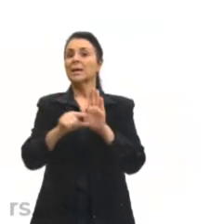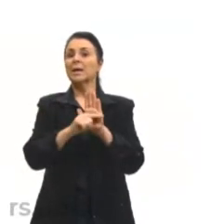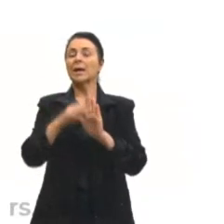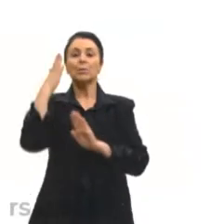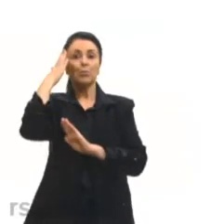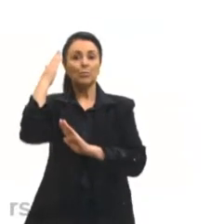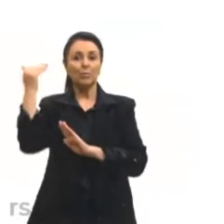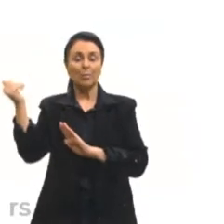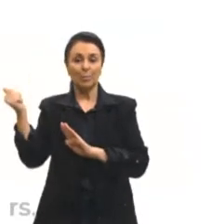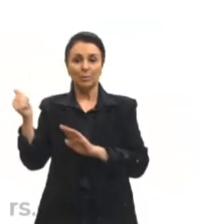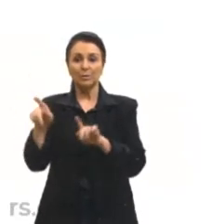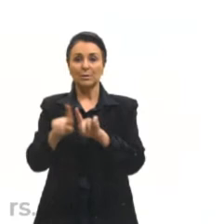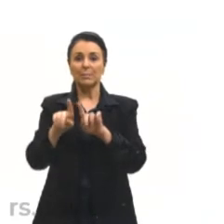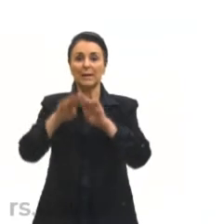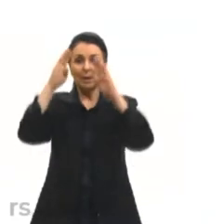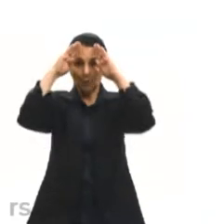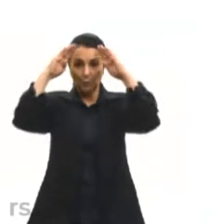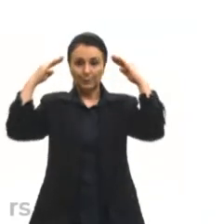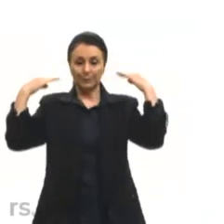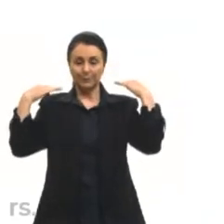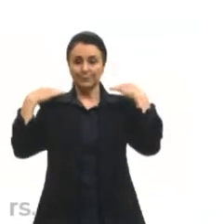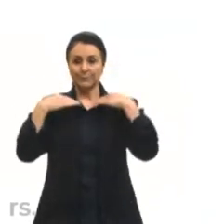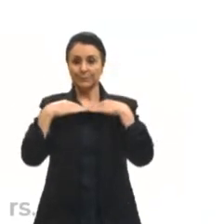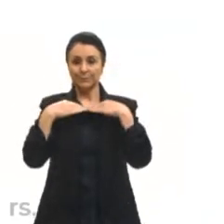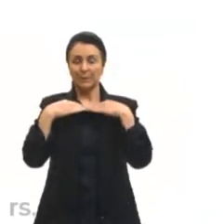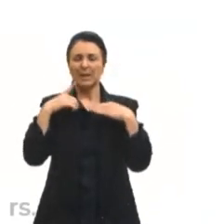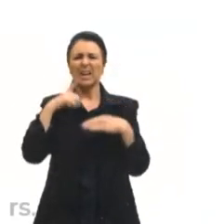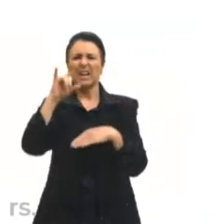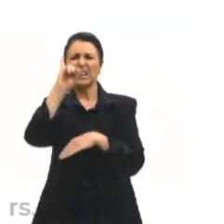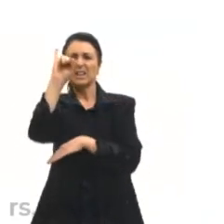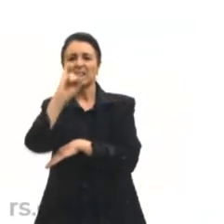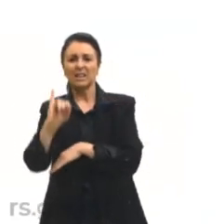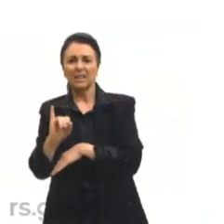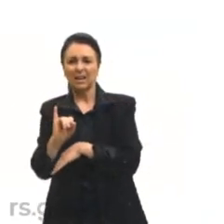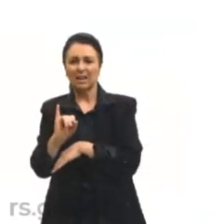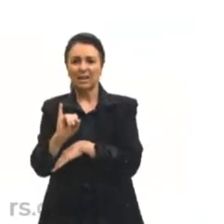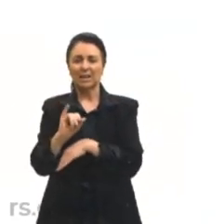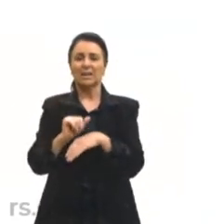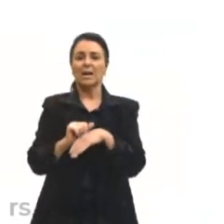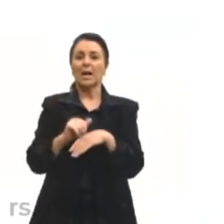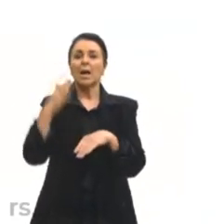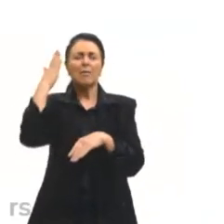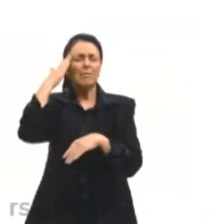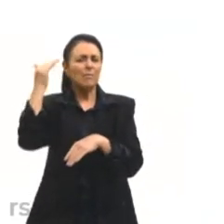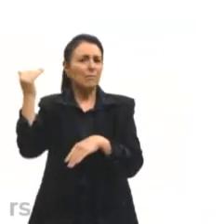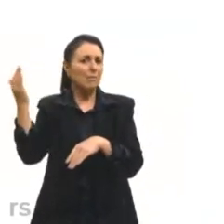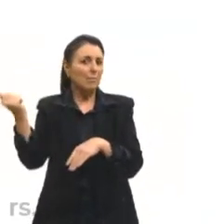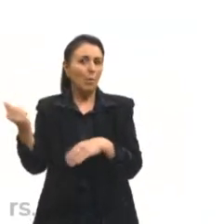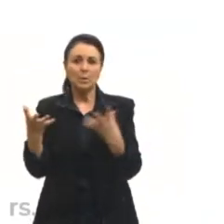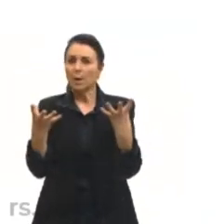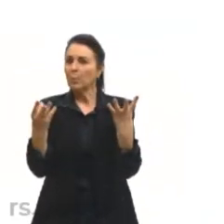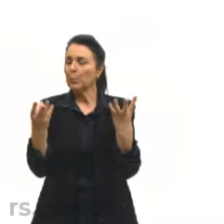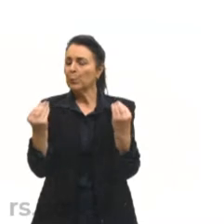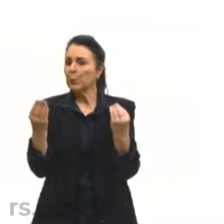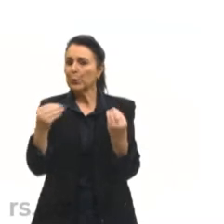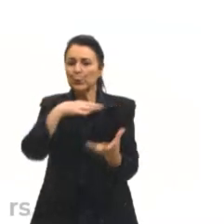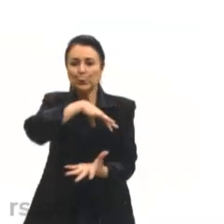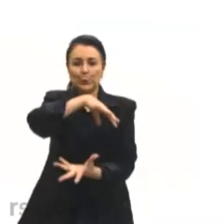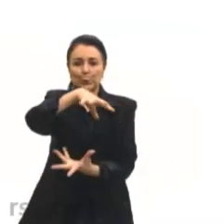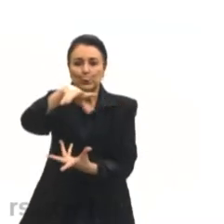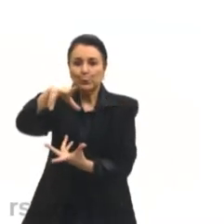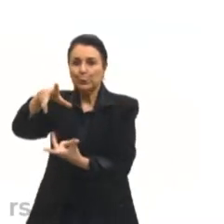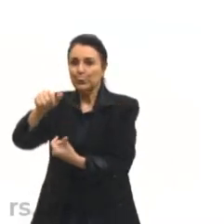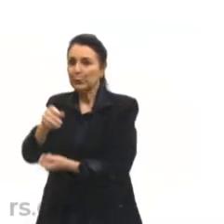a pintura mais famosa que existe aí no mundo. Se não é a mais famosa, é uma das mais famosas.